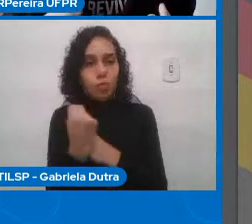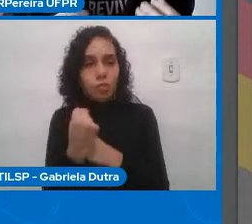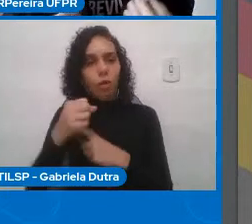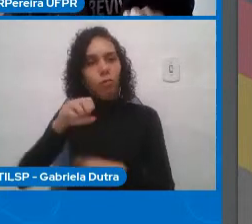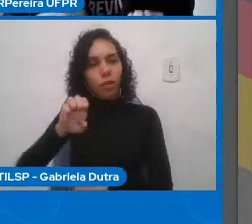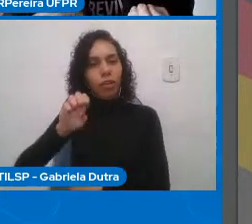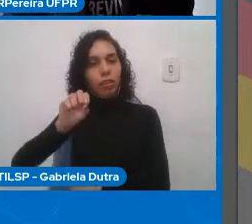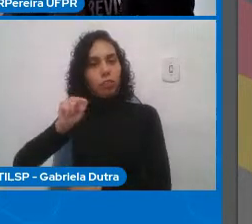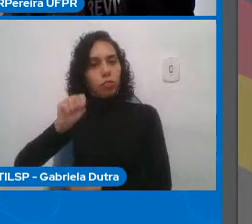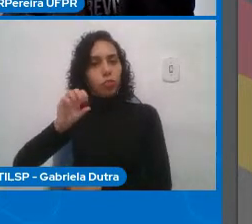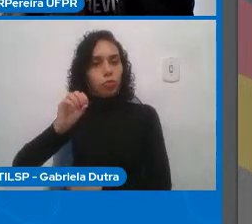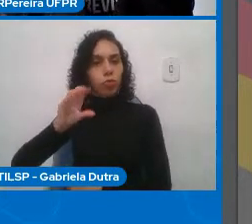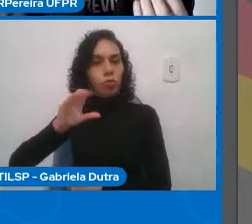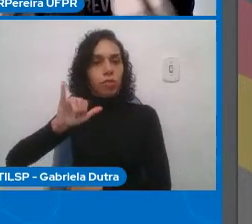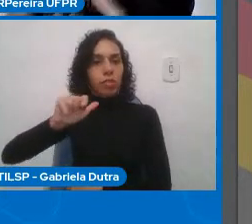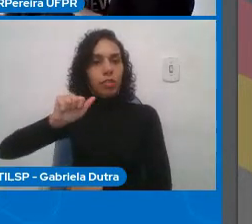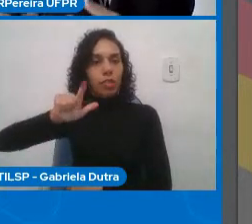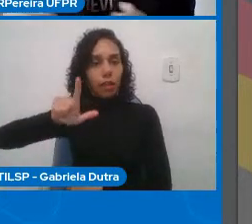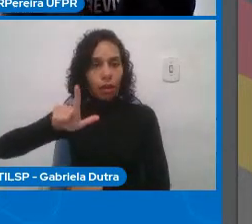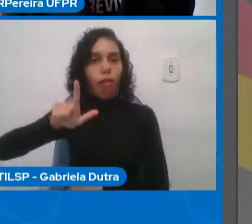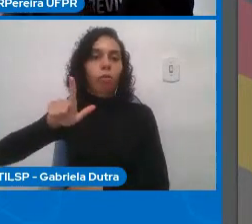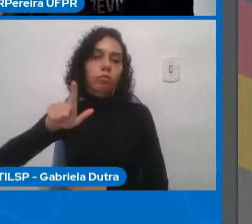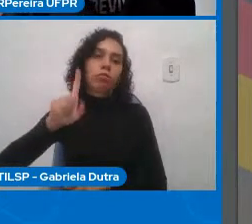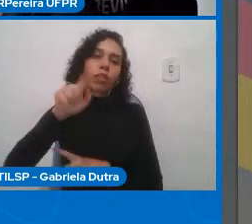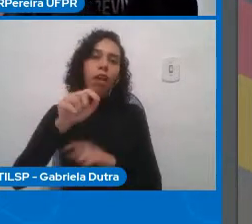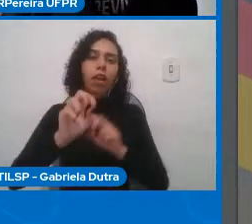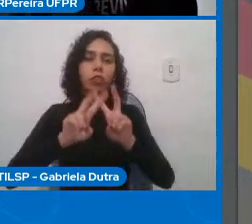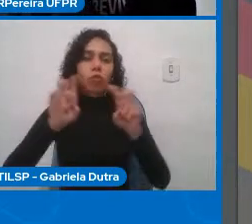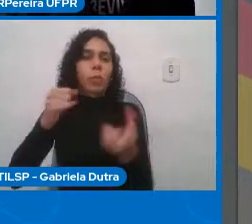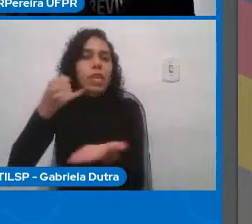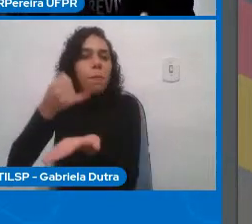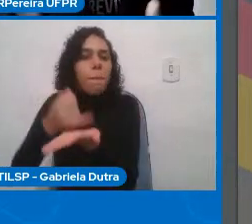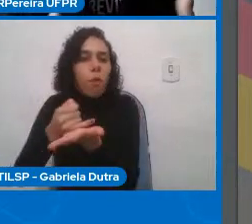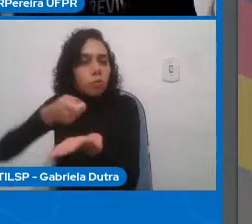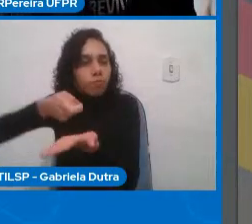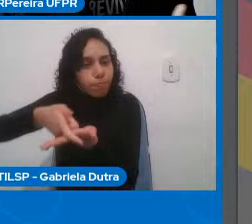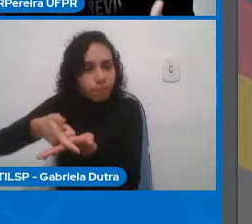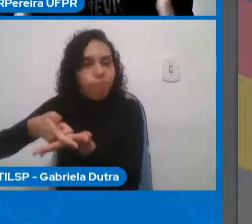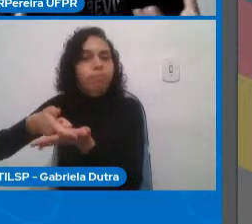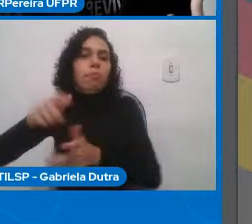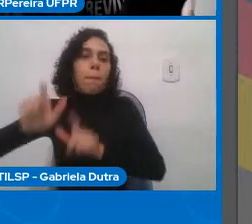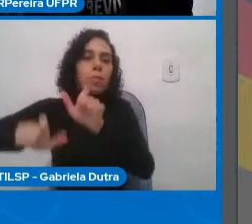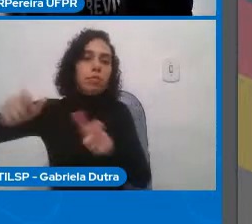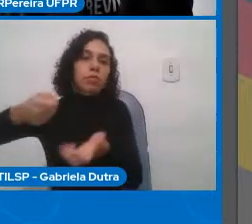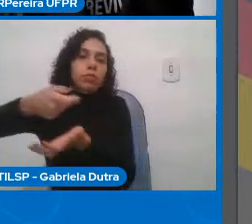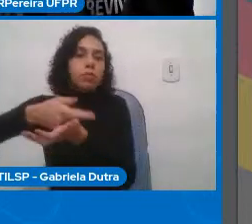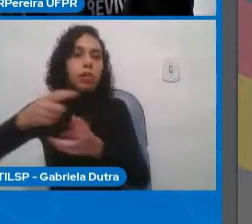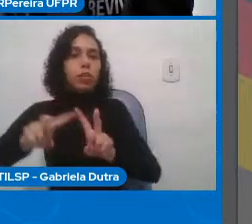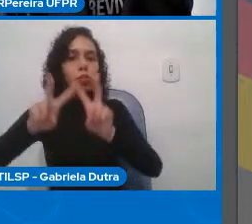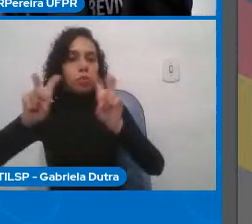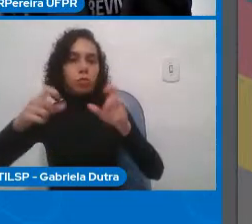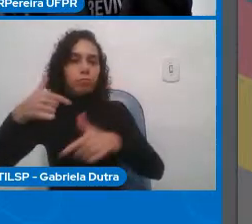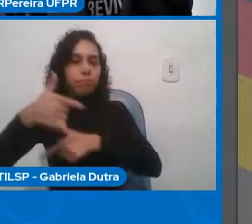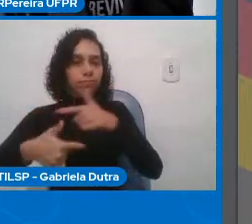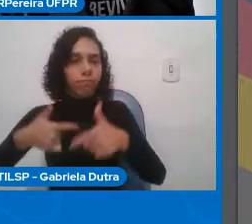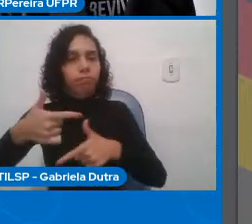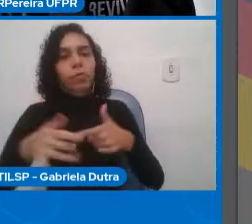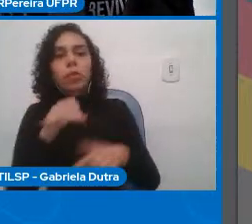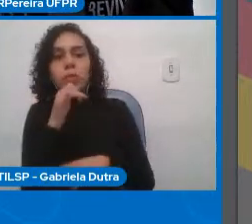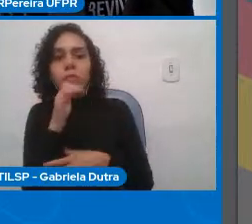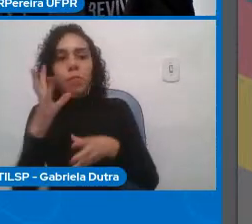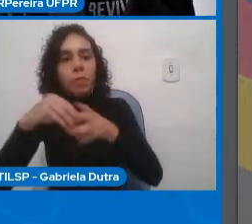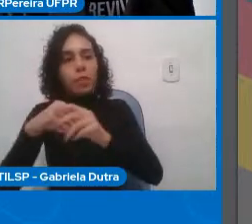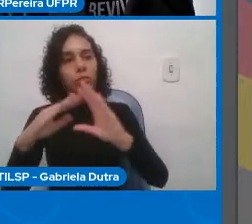doméstico, que é o imposto que as pessoas pagam com relação ao trabalho doméstico e outros serviços,